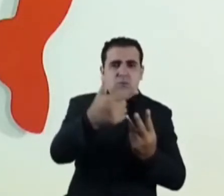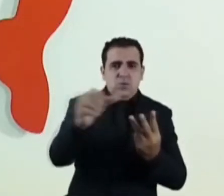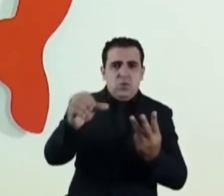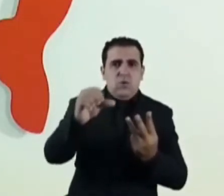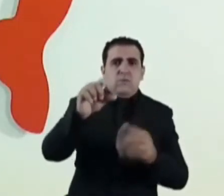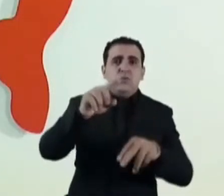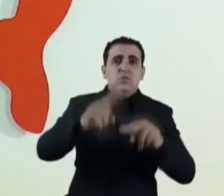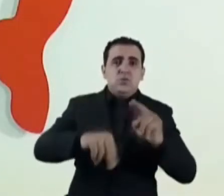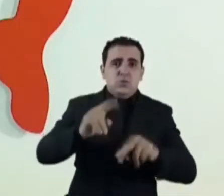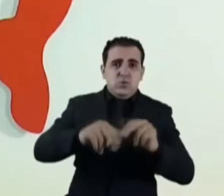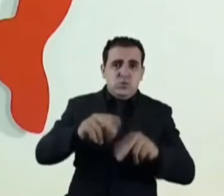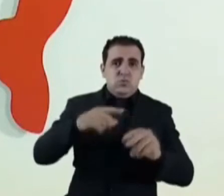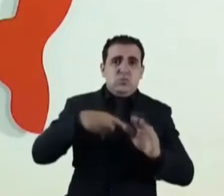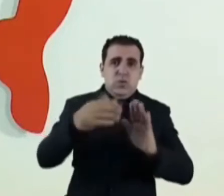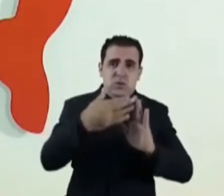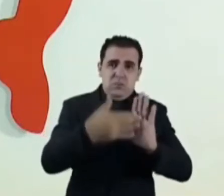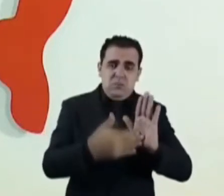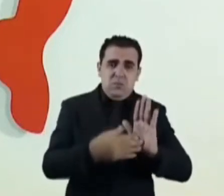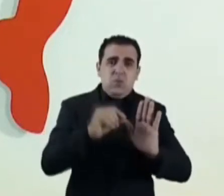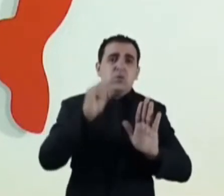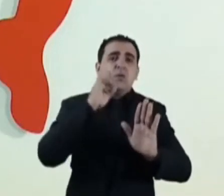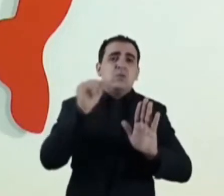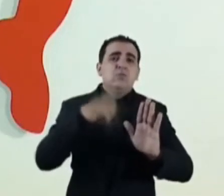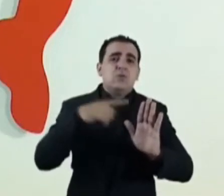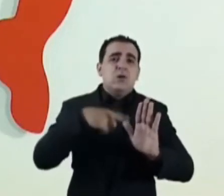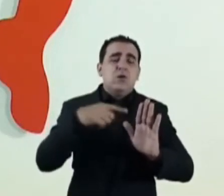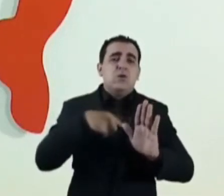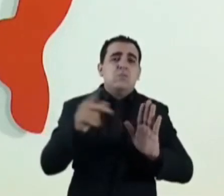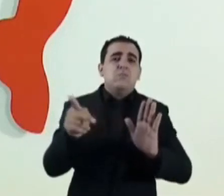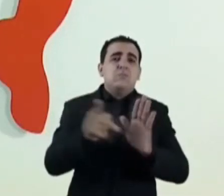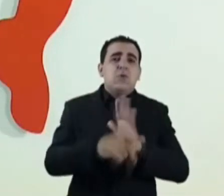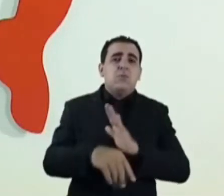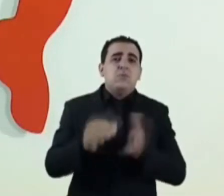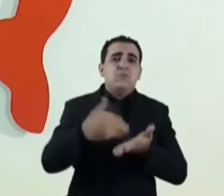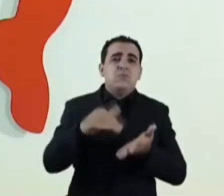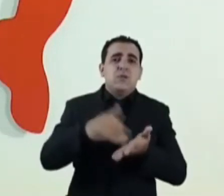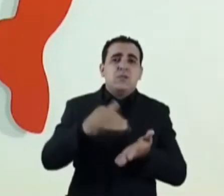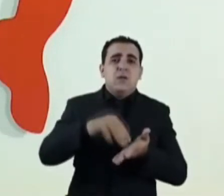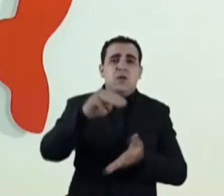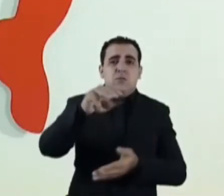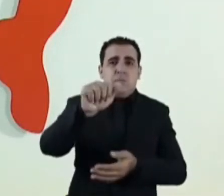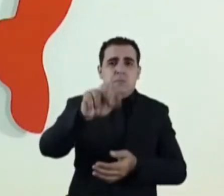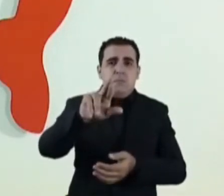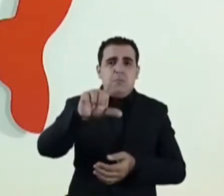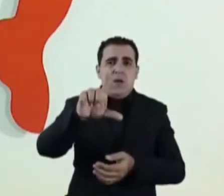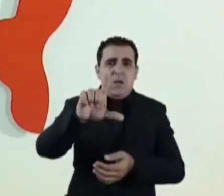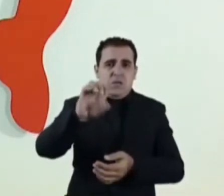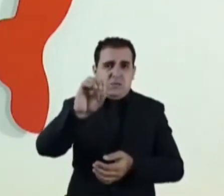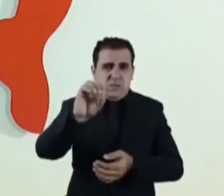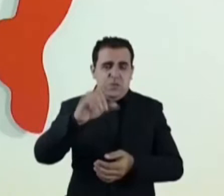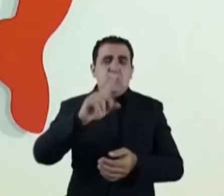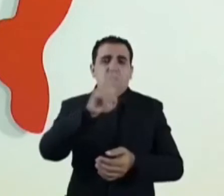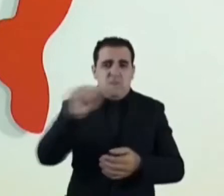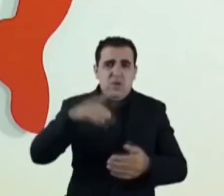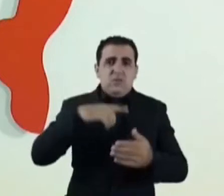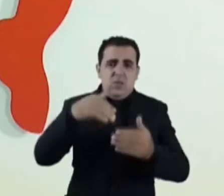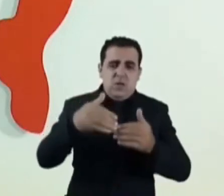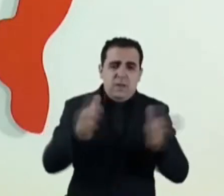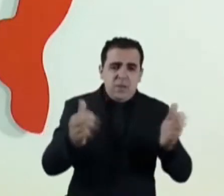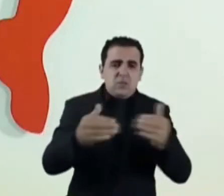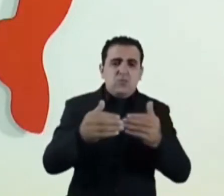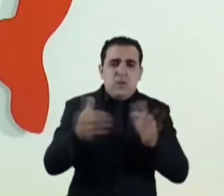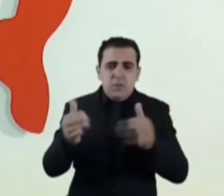protocolos que estão sendo divulgados pelo secretário-chefe da Casa Civil, Marcelo Tavares, haverá abertura de algumas atividades.